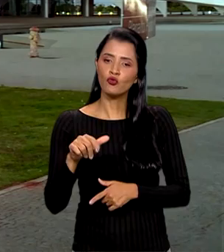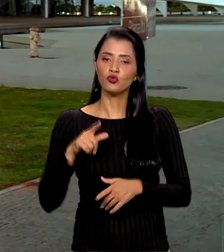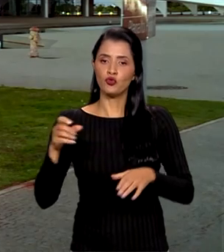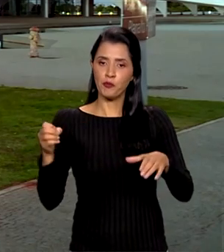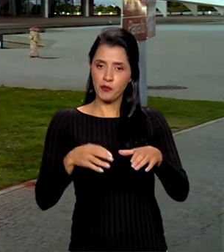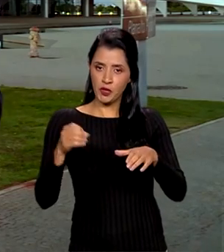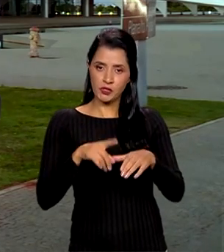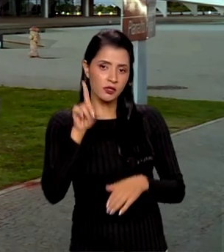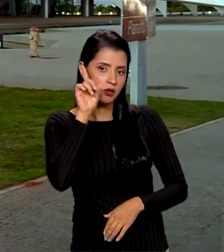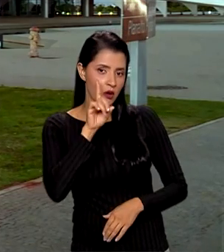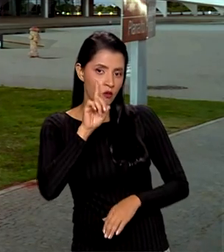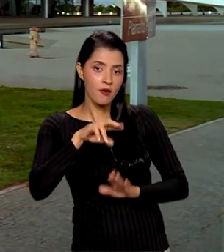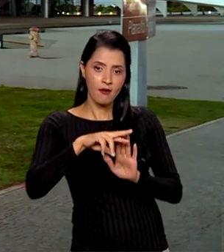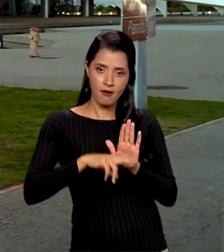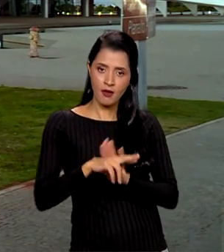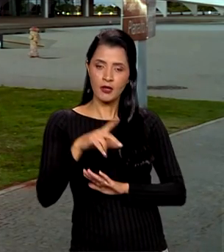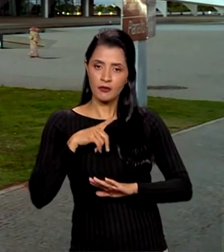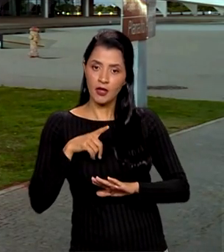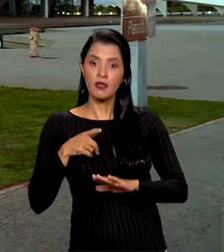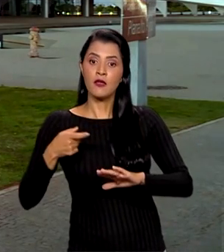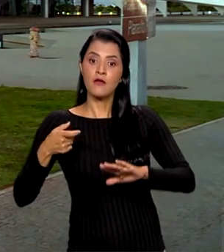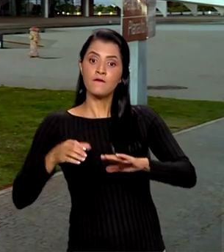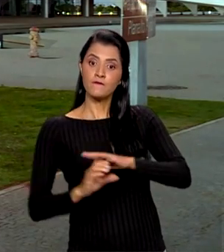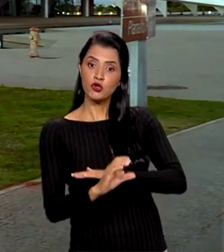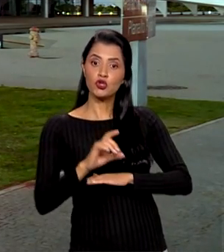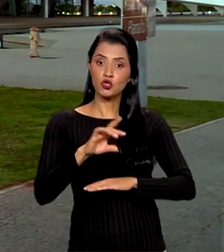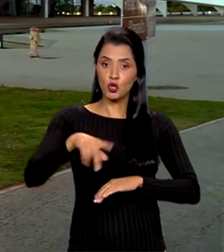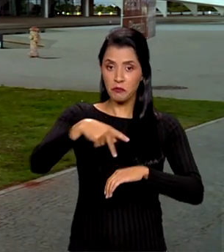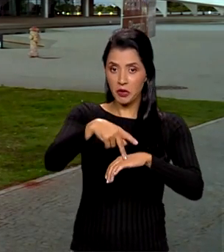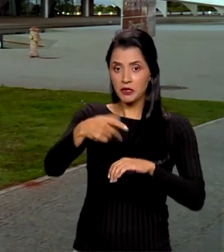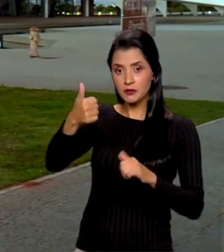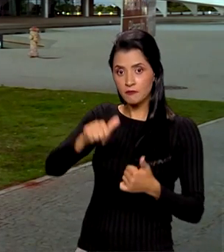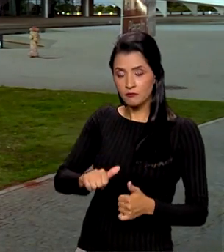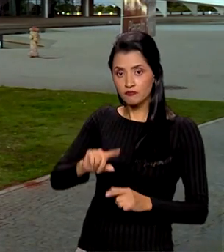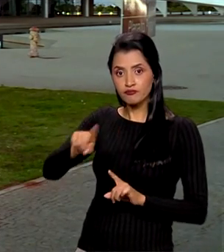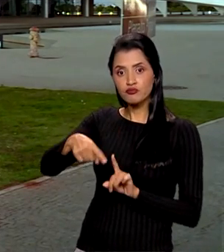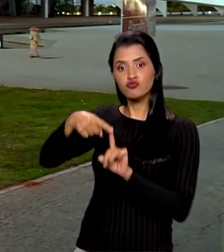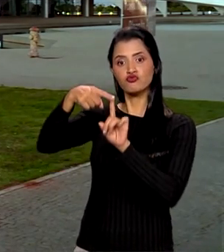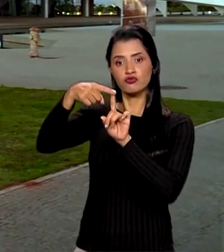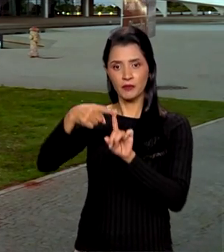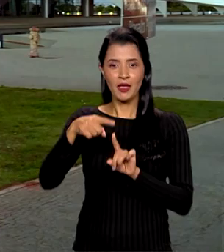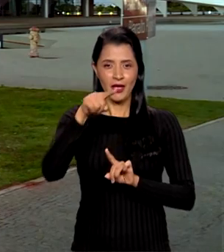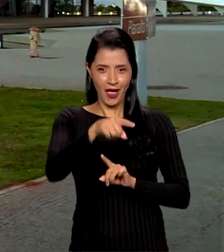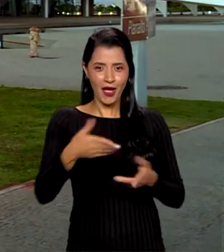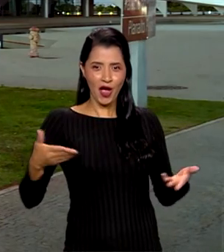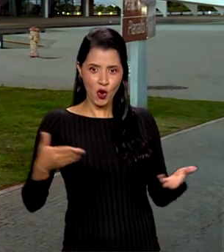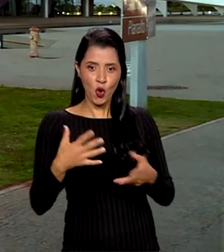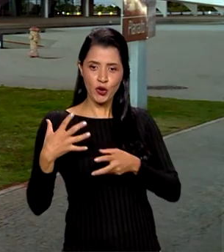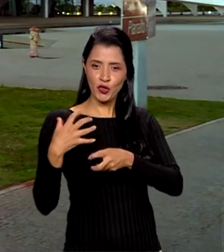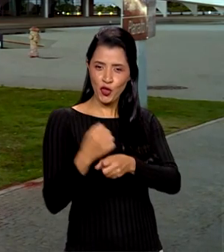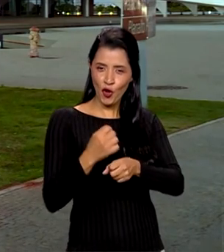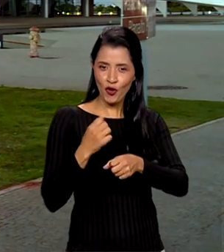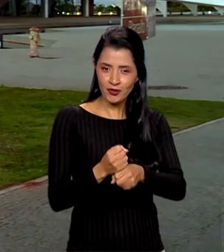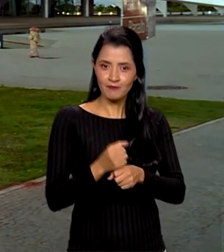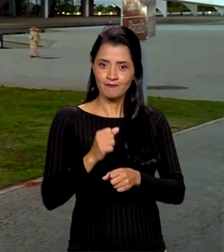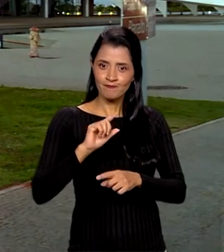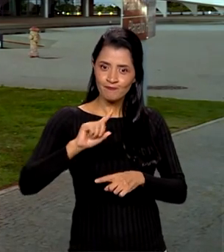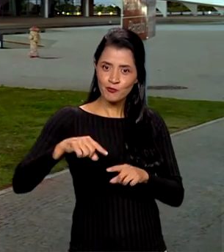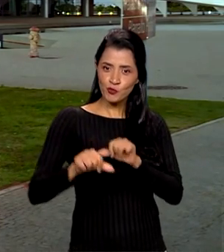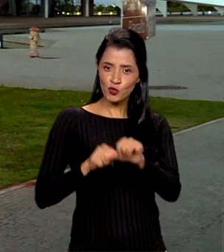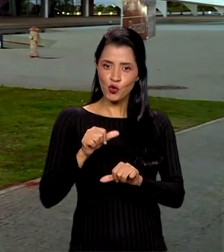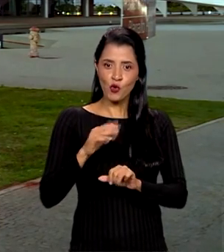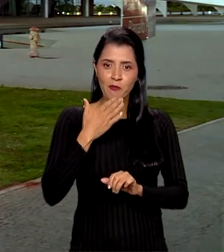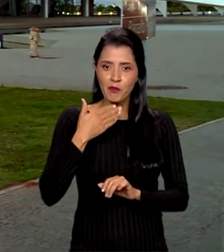Unidos, têm como regra investir apenas em países bem avaliados. Com a revisão da nota pela FIT, o Brasil